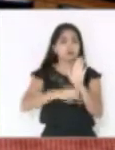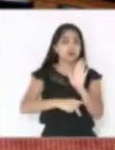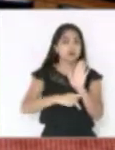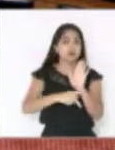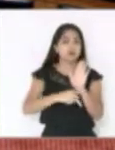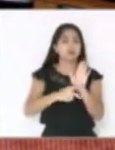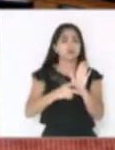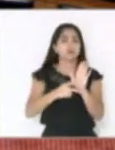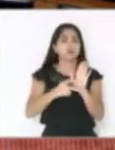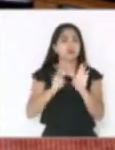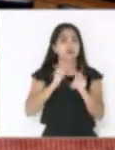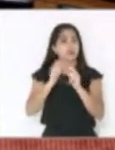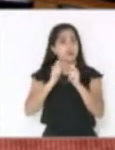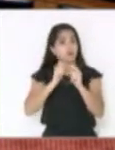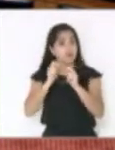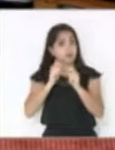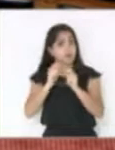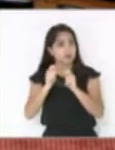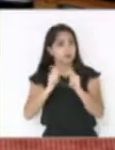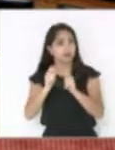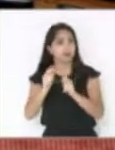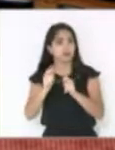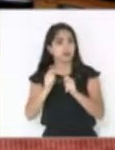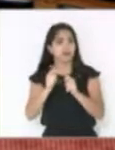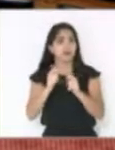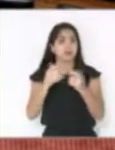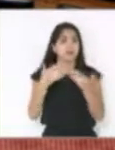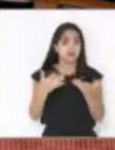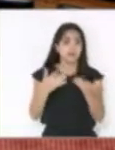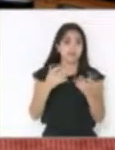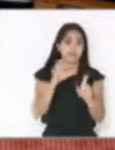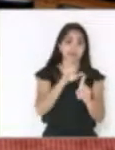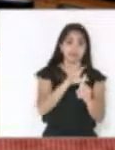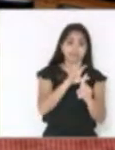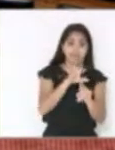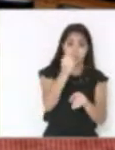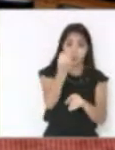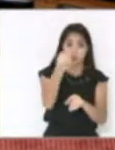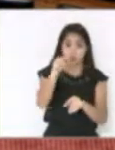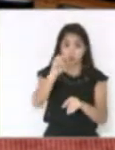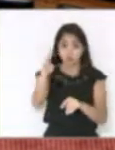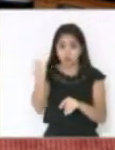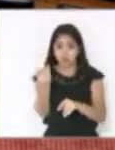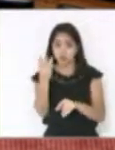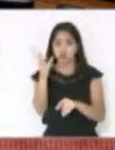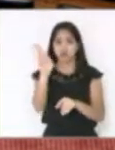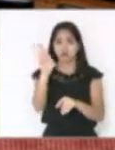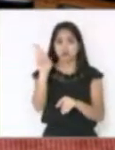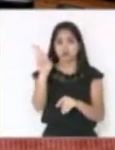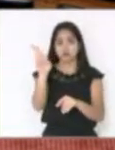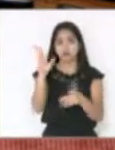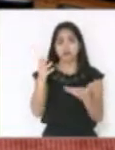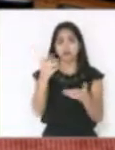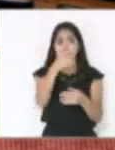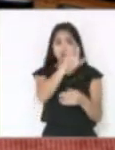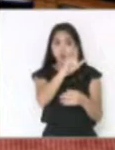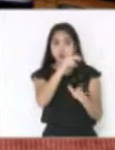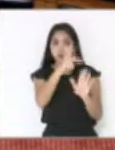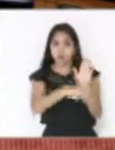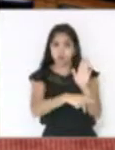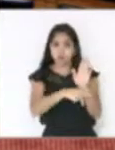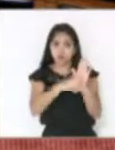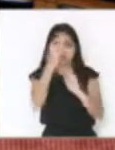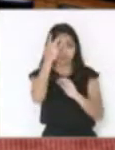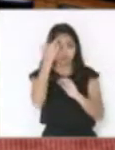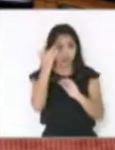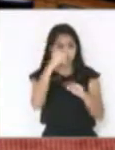promove economia no Ministério Público. Esse projeto tem um impacto de 8 milhões de reais do caixa e o outro projeto que vamos votar